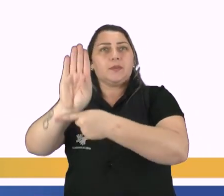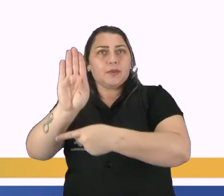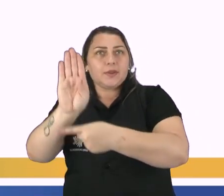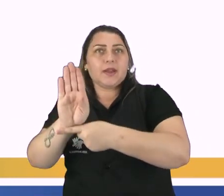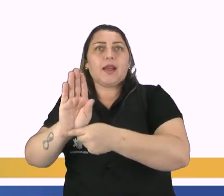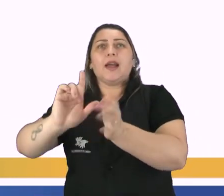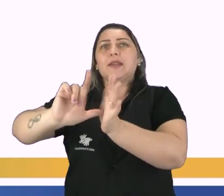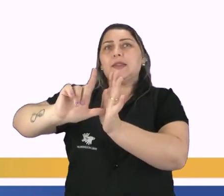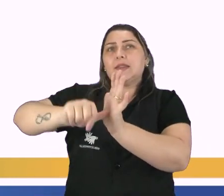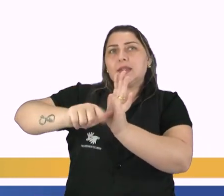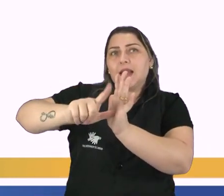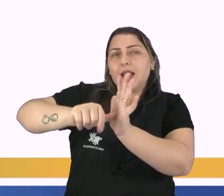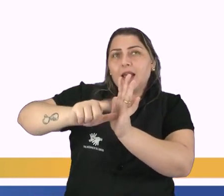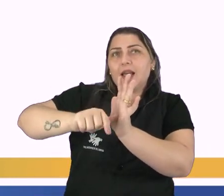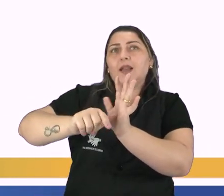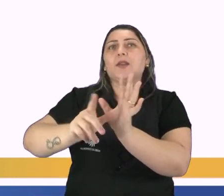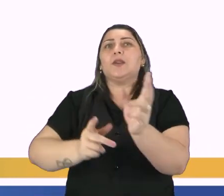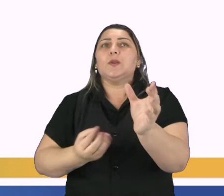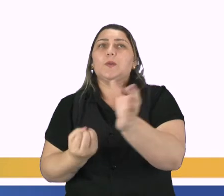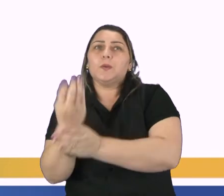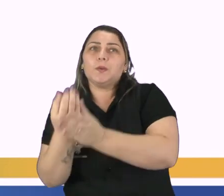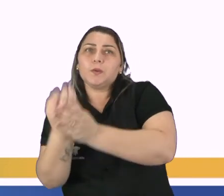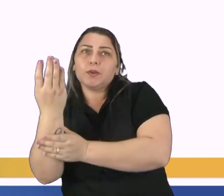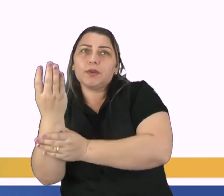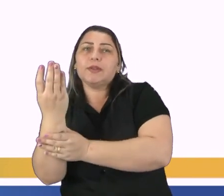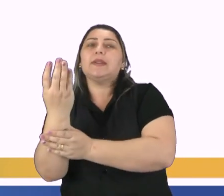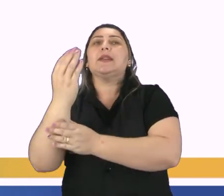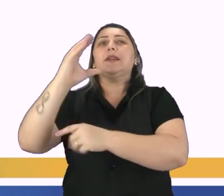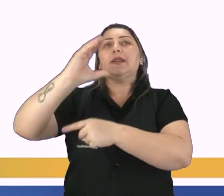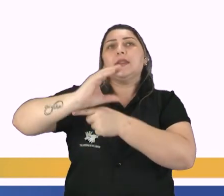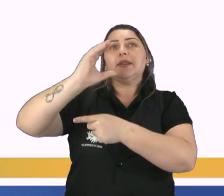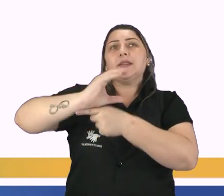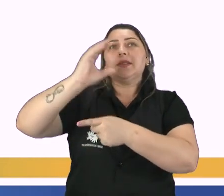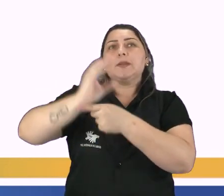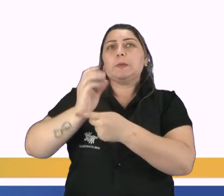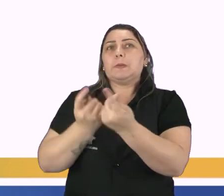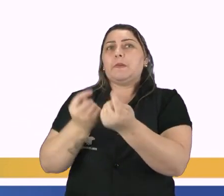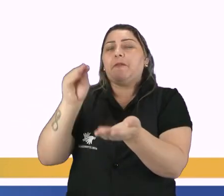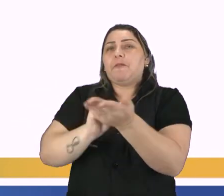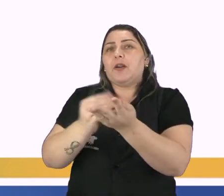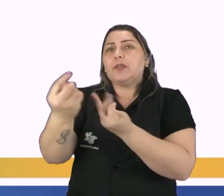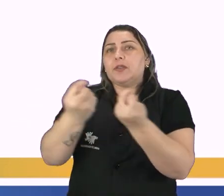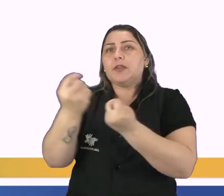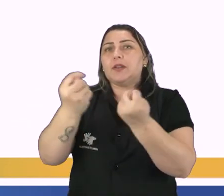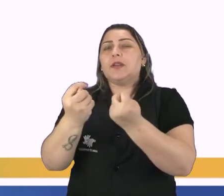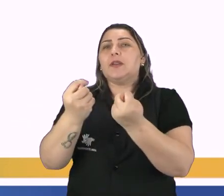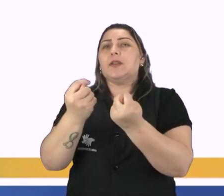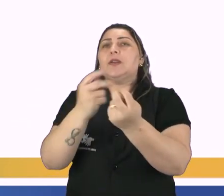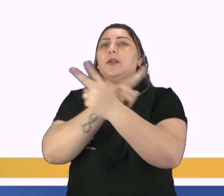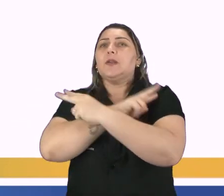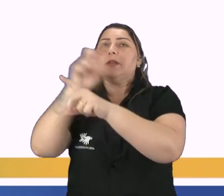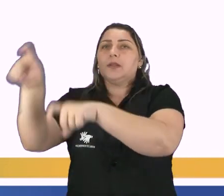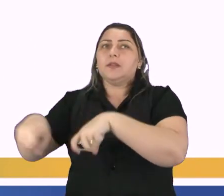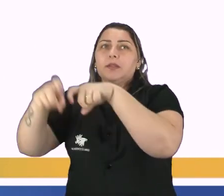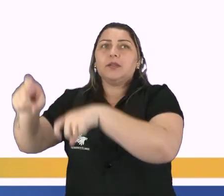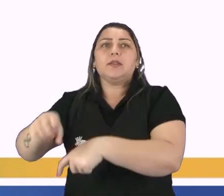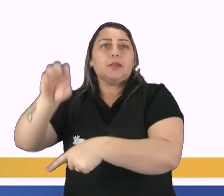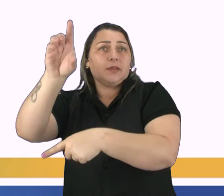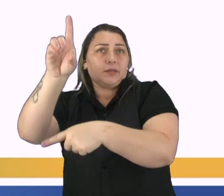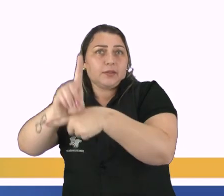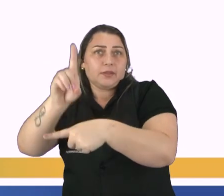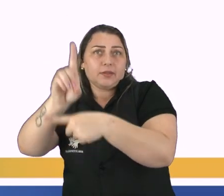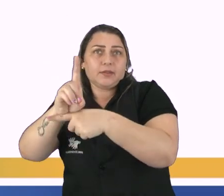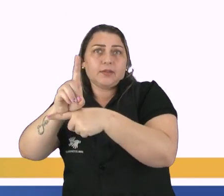Letra B, atraso nos processos produtivos. Letra C, descontrole das pragas na agricultura. E